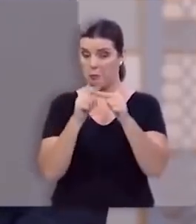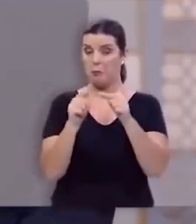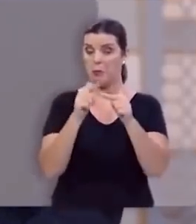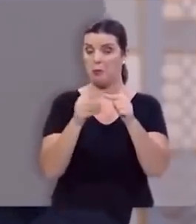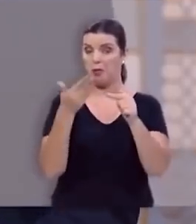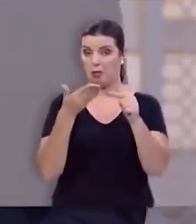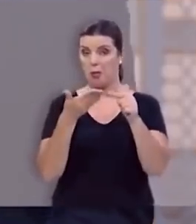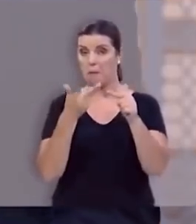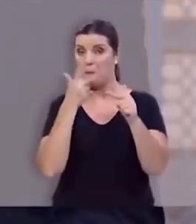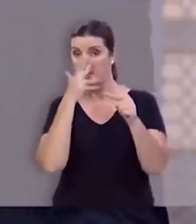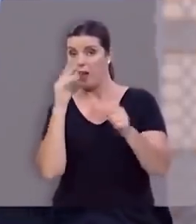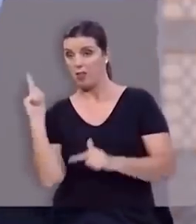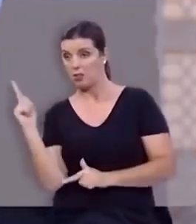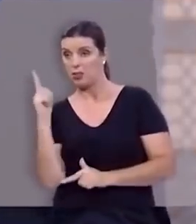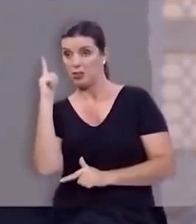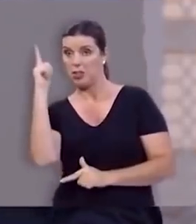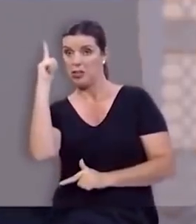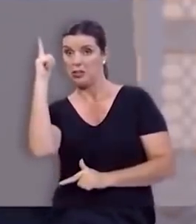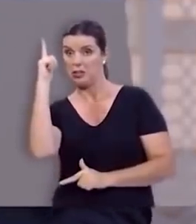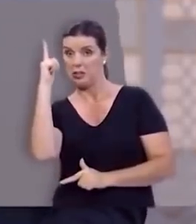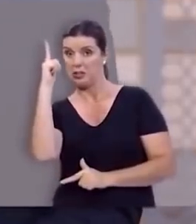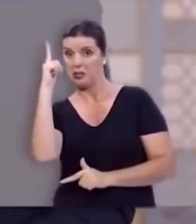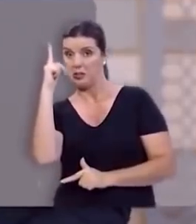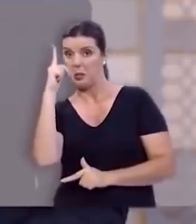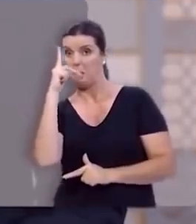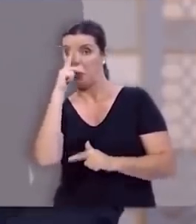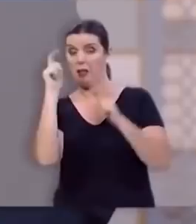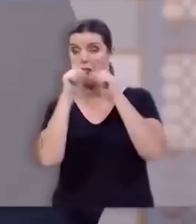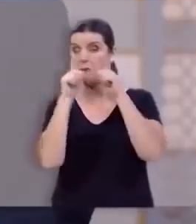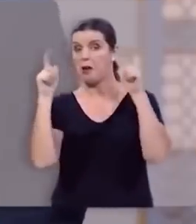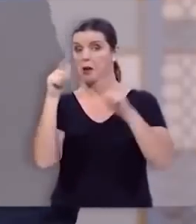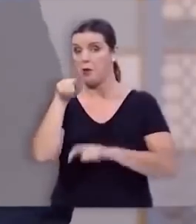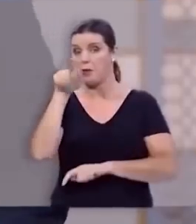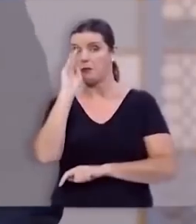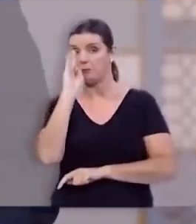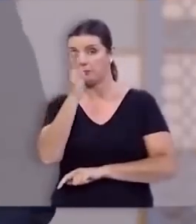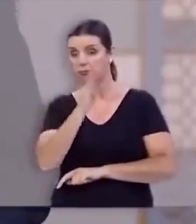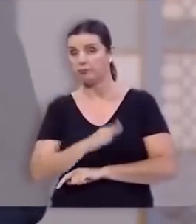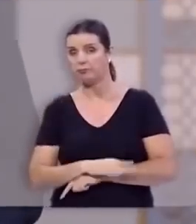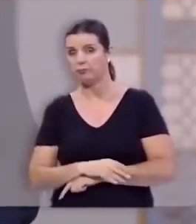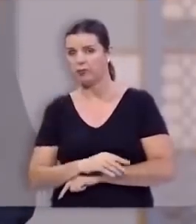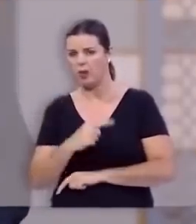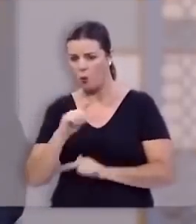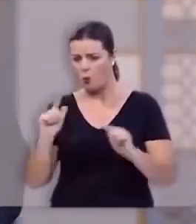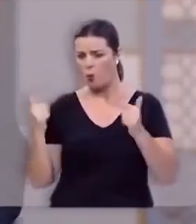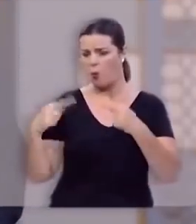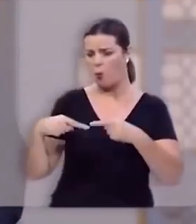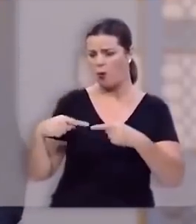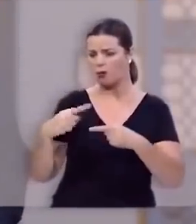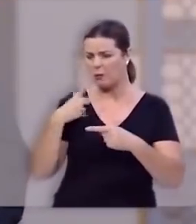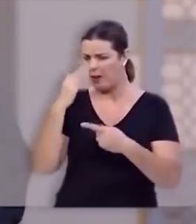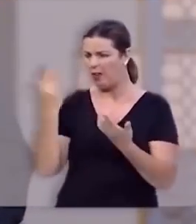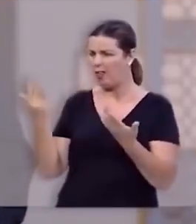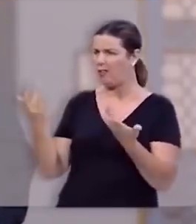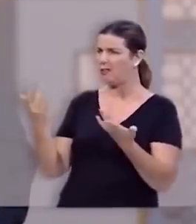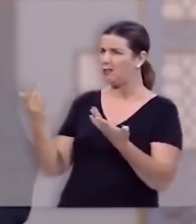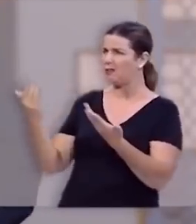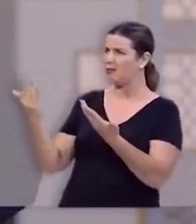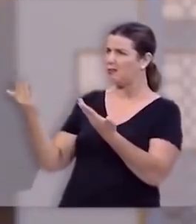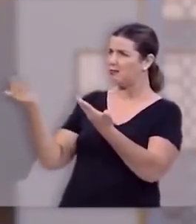Gigante é tudo aquilo que parece ser maior do que você, afronta você, intimida você,